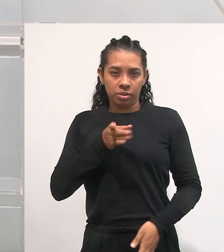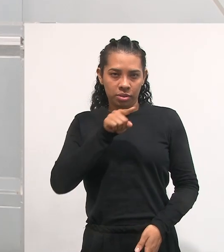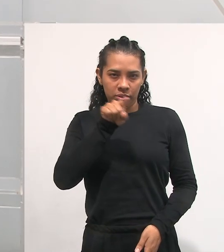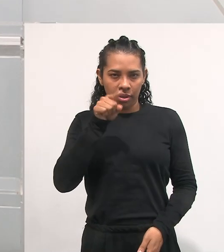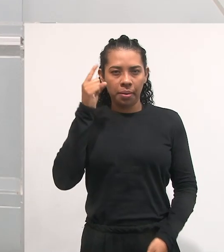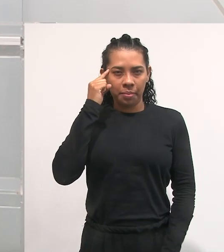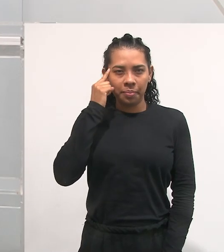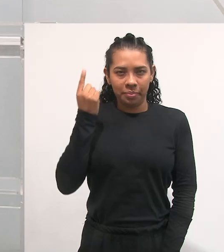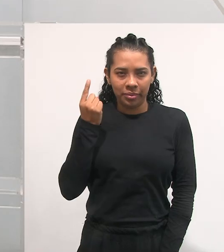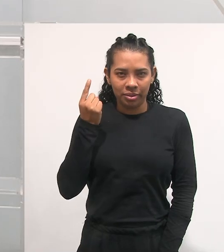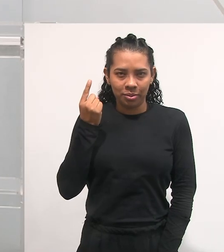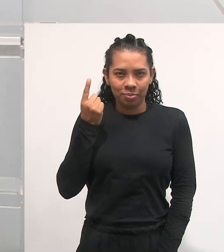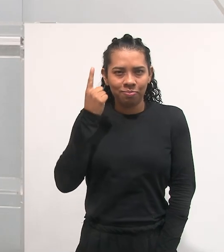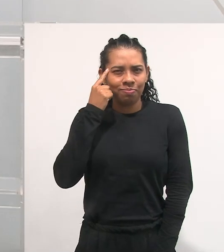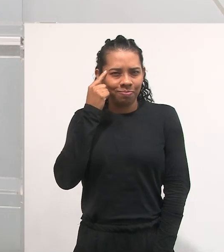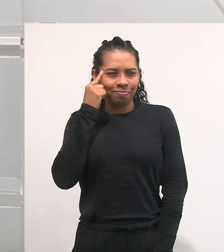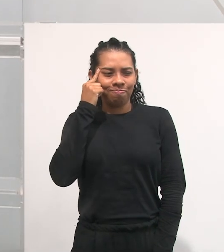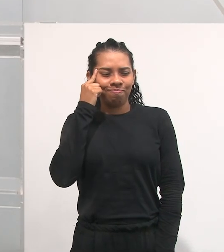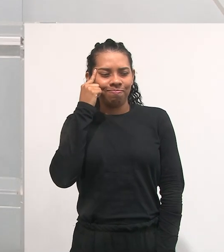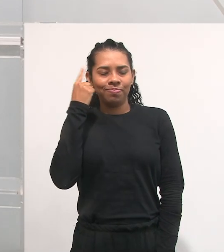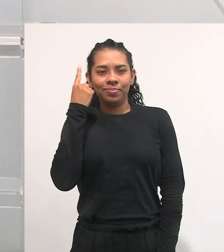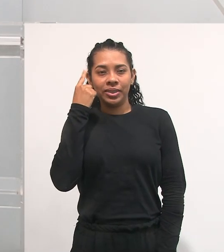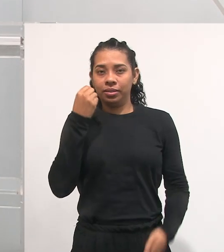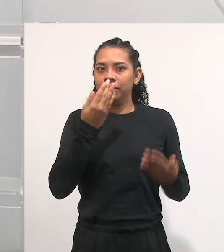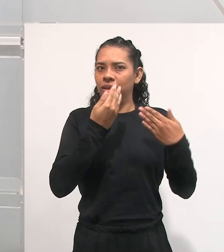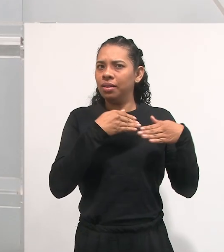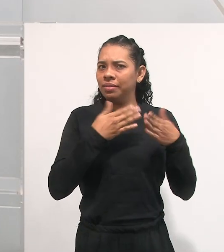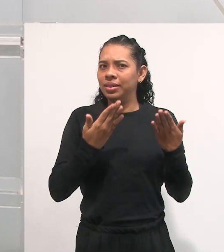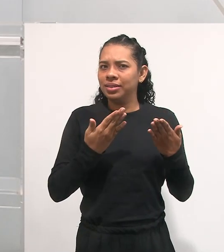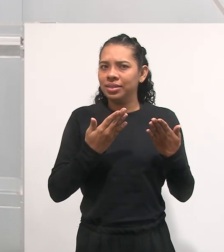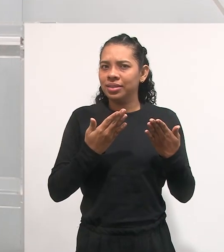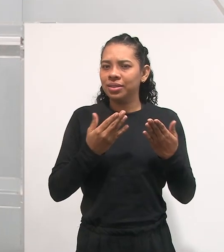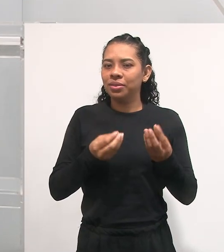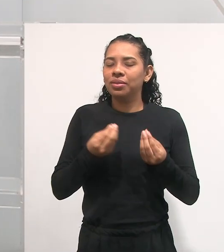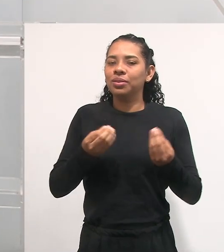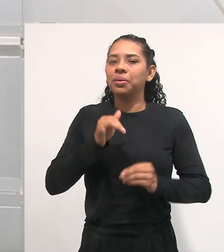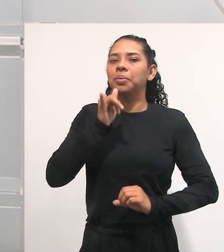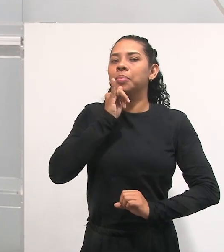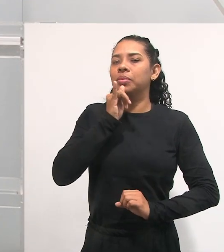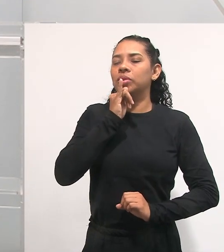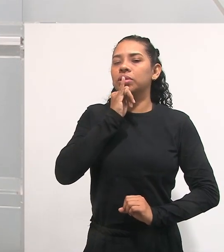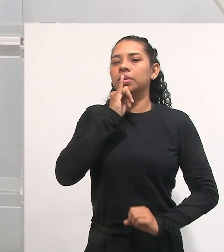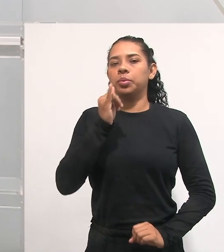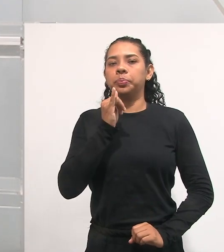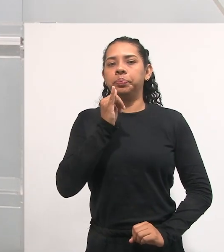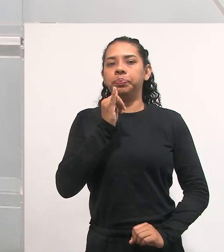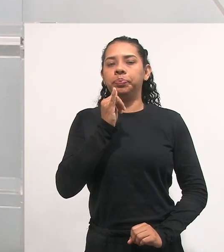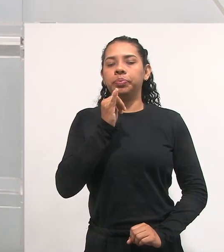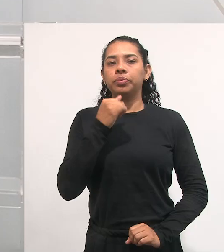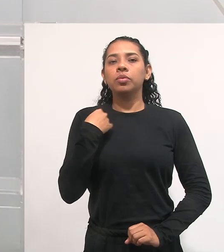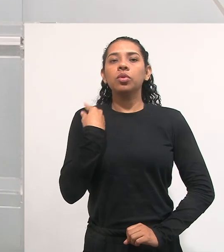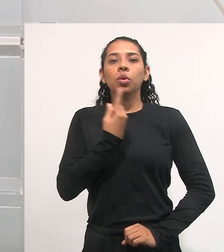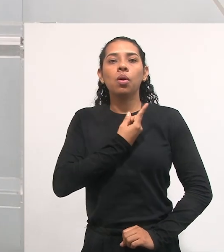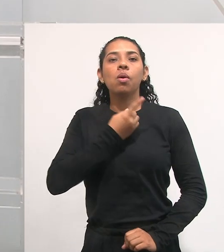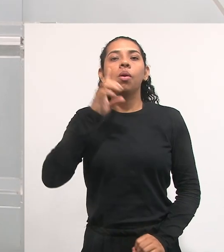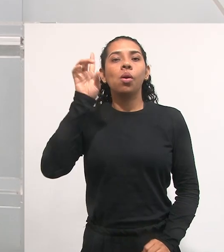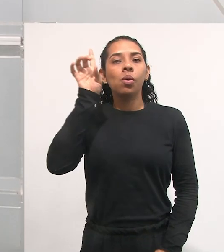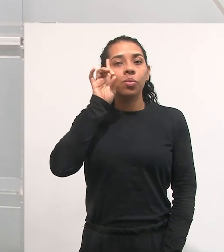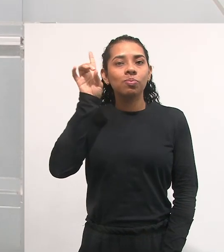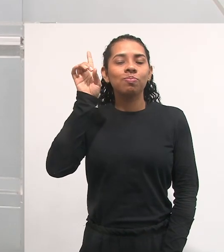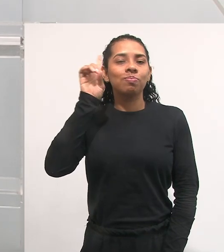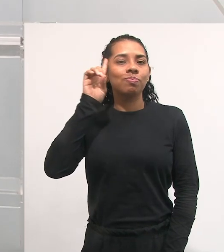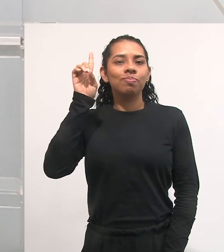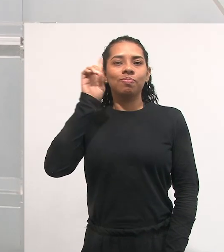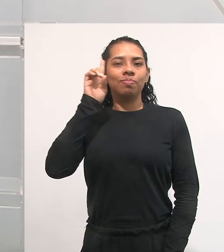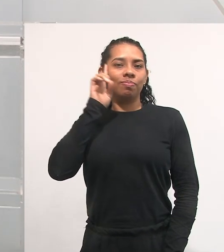Pensou? Bom, isso é avaliação? Olha só, vou dar um exemplo. A avaliação, a gente faz práticas avaliativas